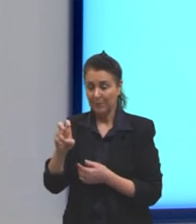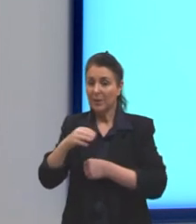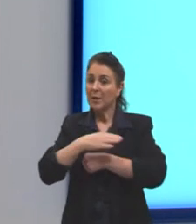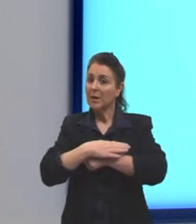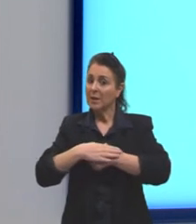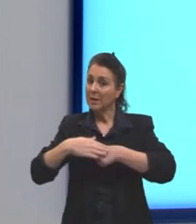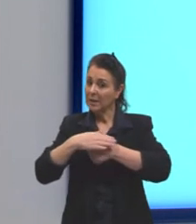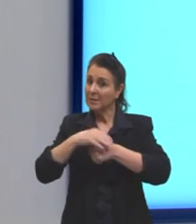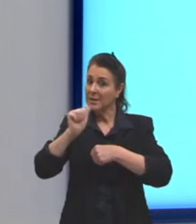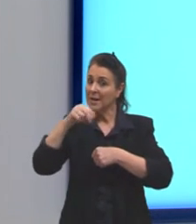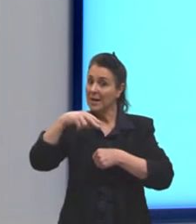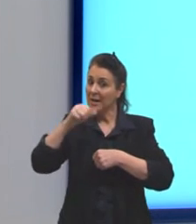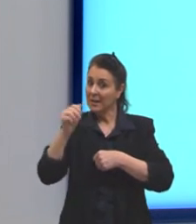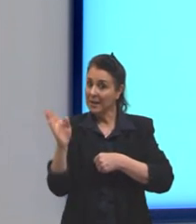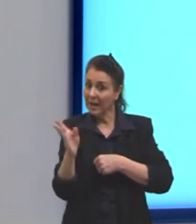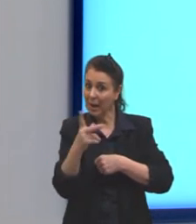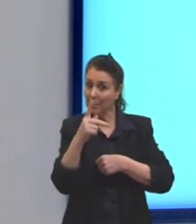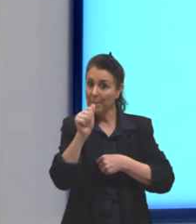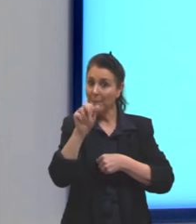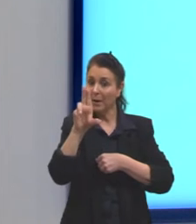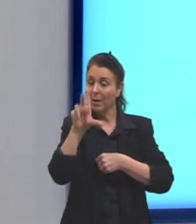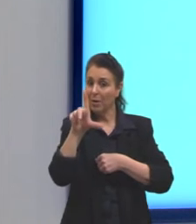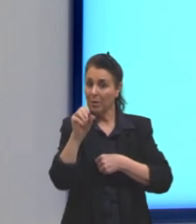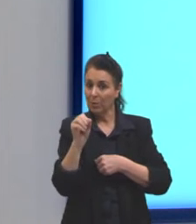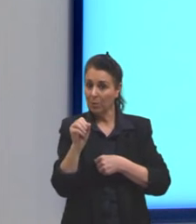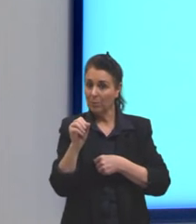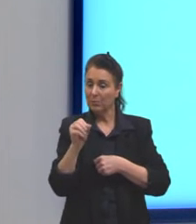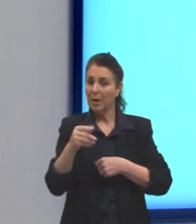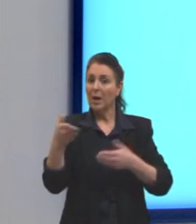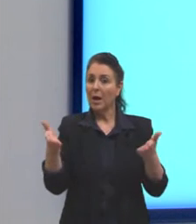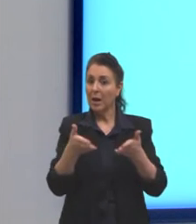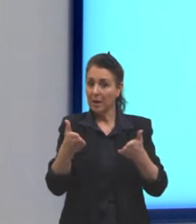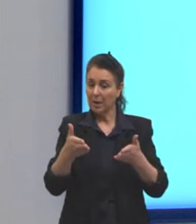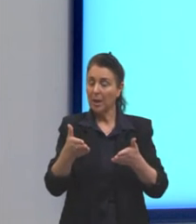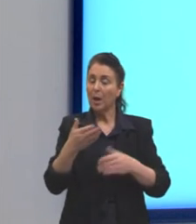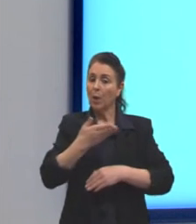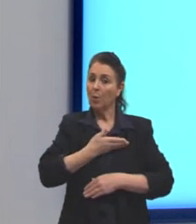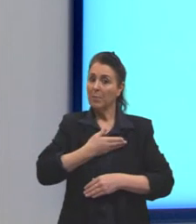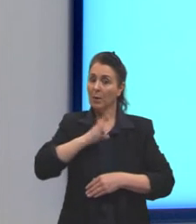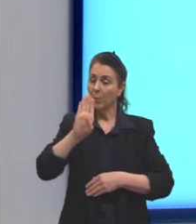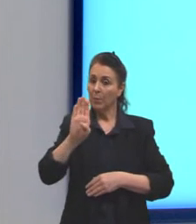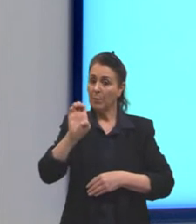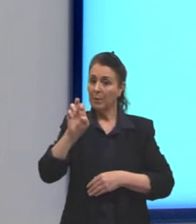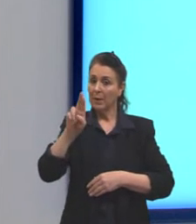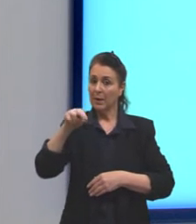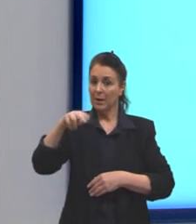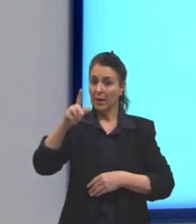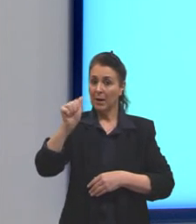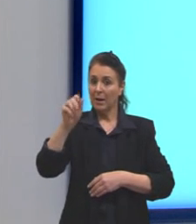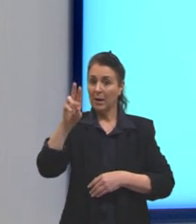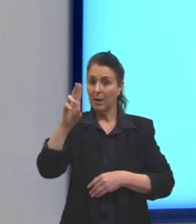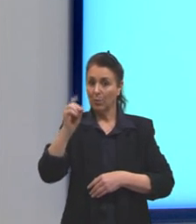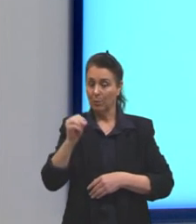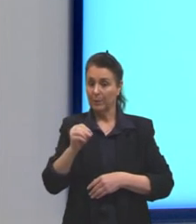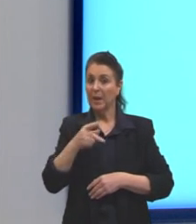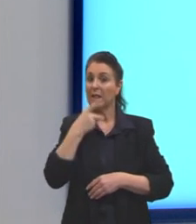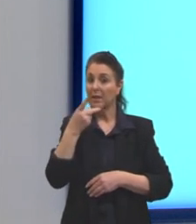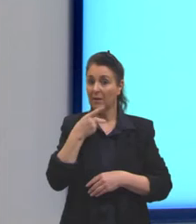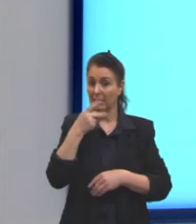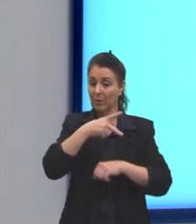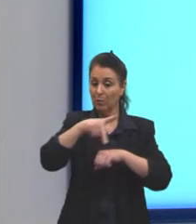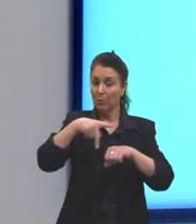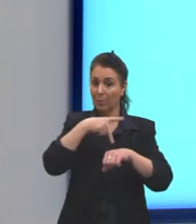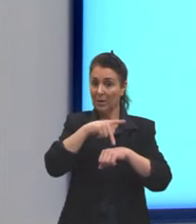Ana e Paulo, aqui é o seu velho amigo Bernardo, falando diretamente de Aruba. Estamos nos